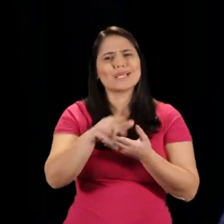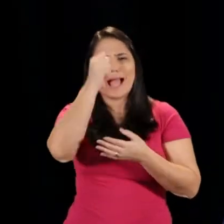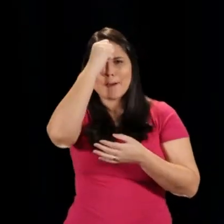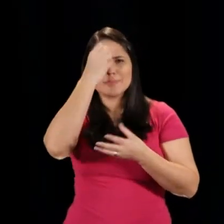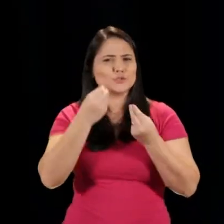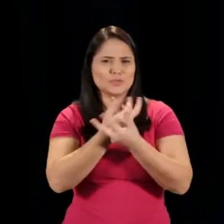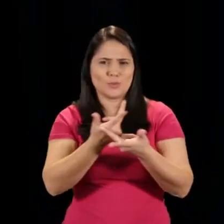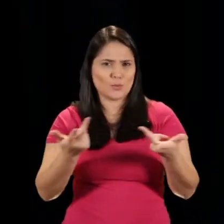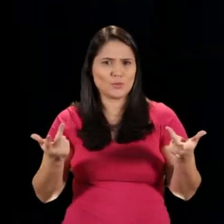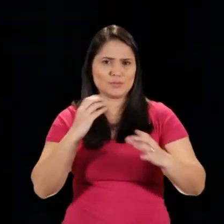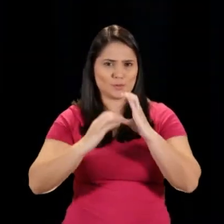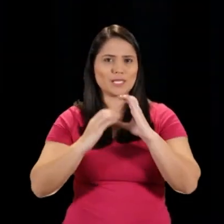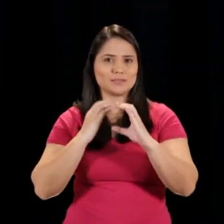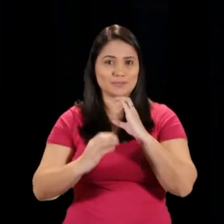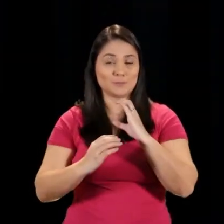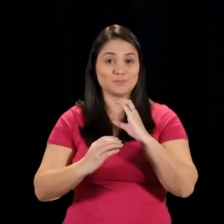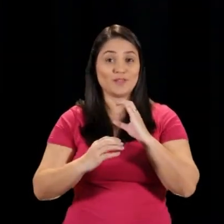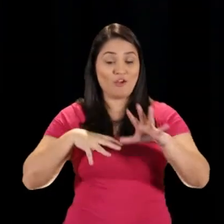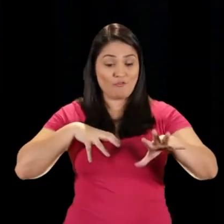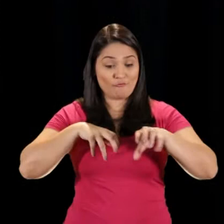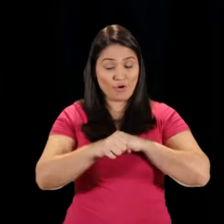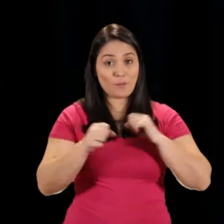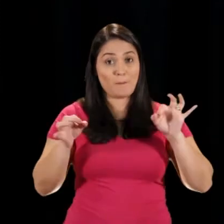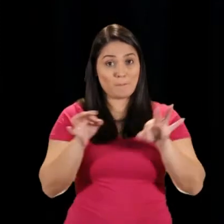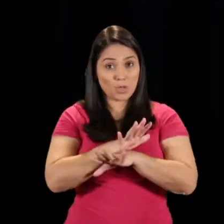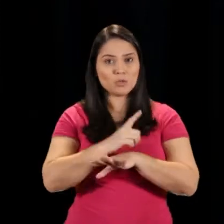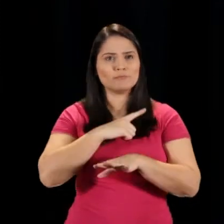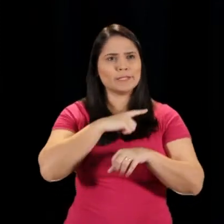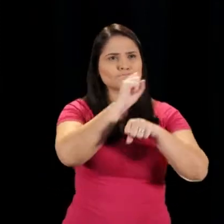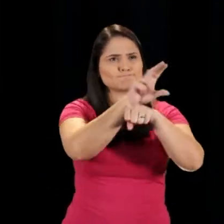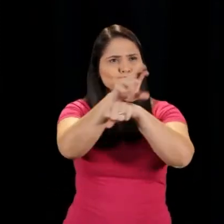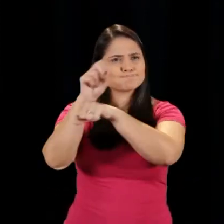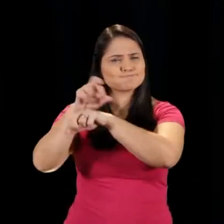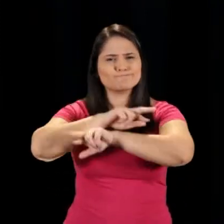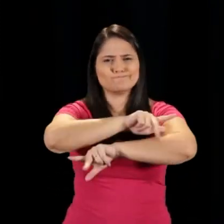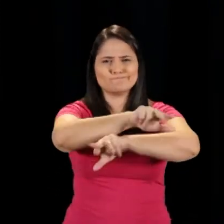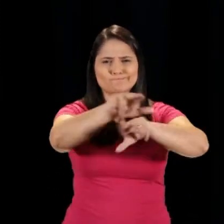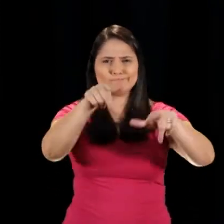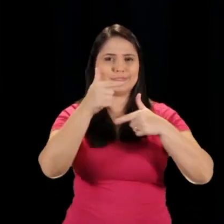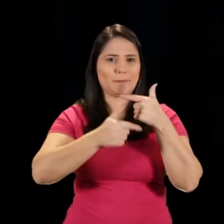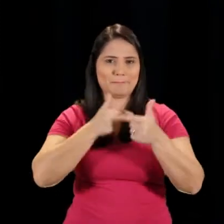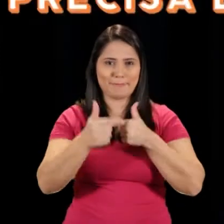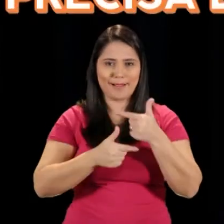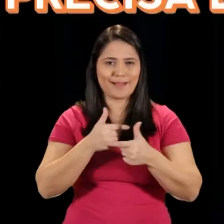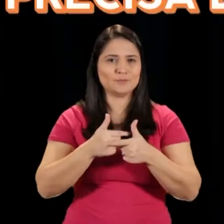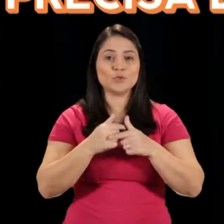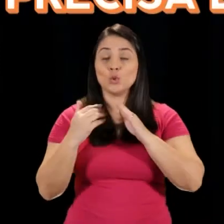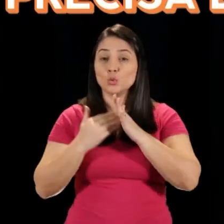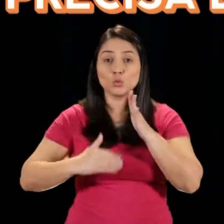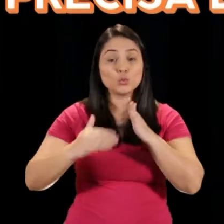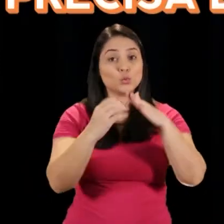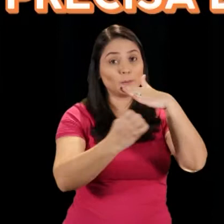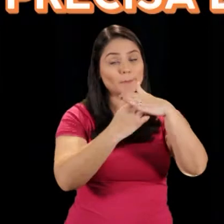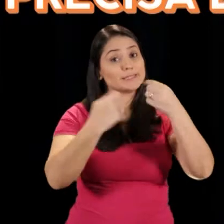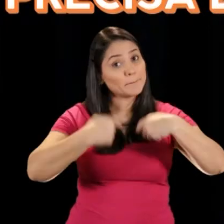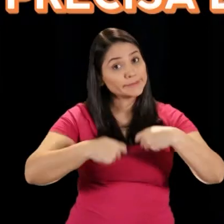realmente um pouco de tudo da comunicação. O profissional de Relações Públicas, quando se forma, ele tem um grande leque de possibilidades no mercado. Toda empresa que